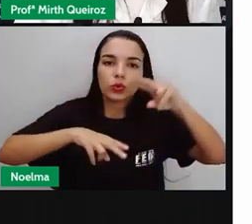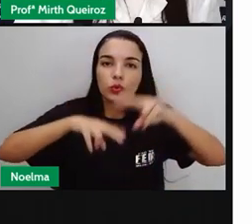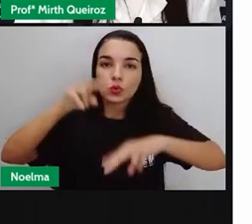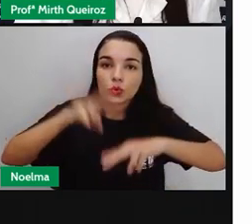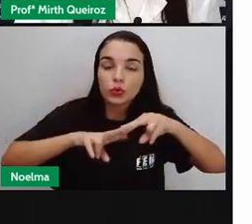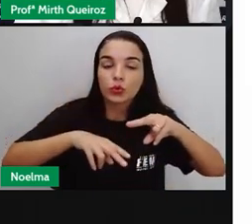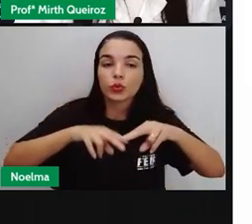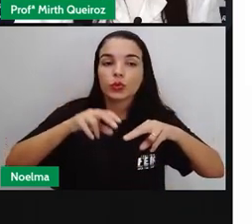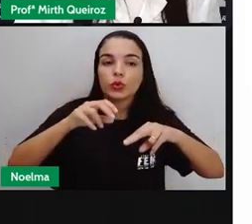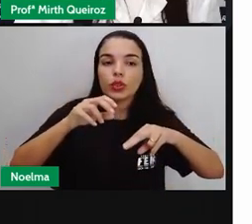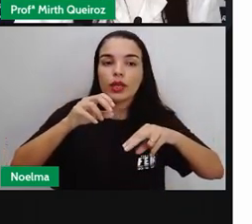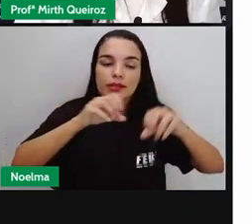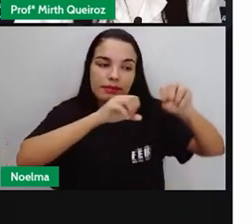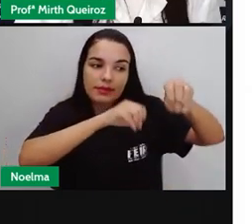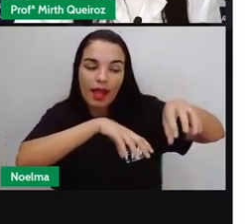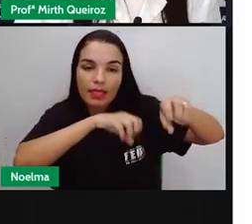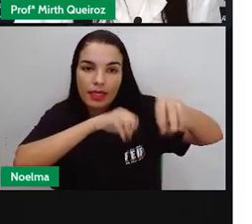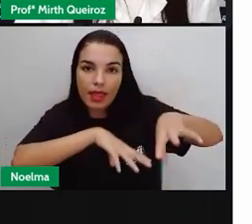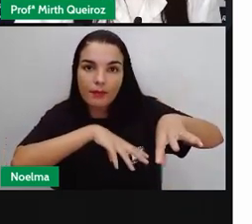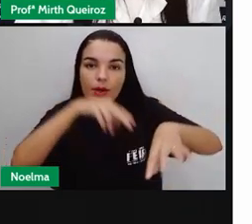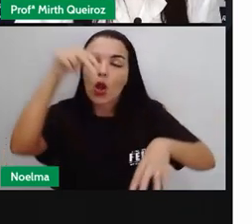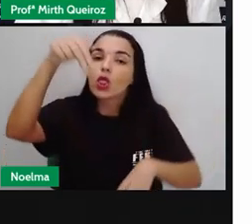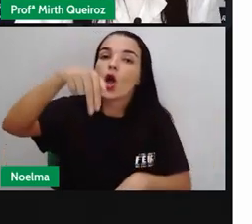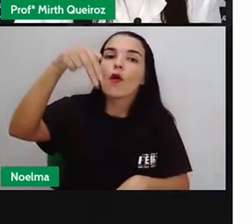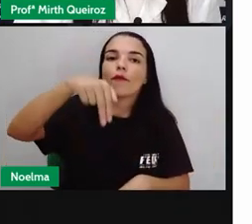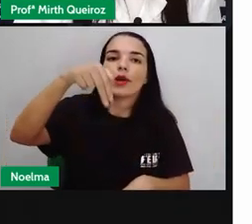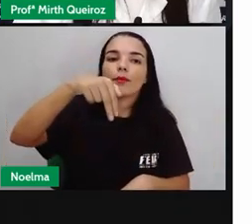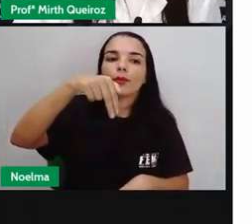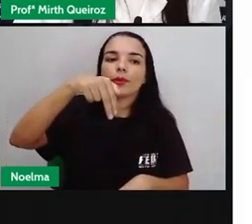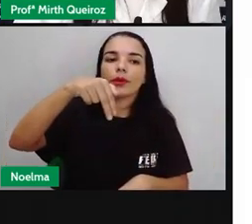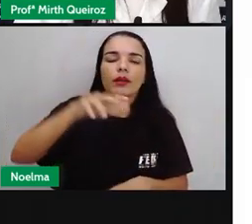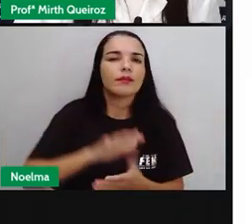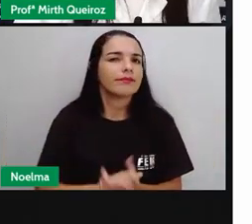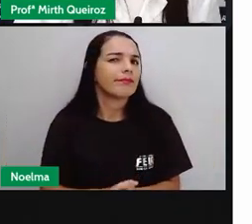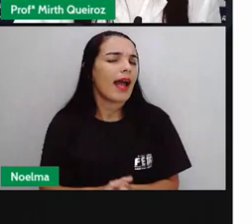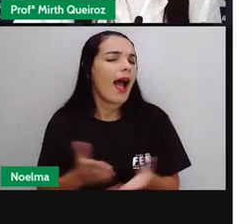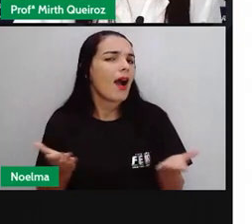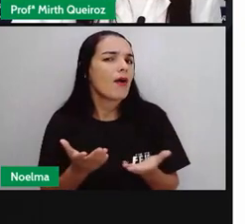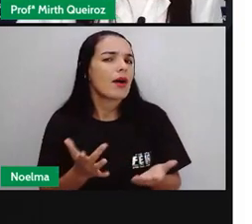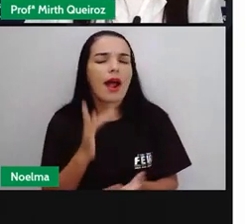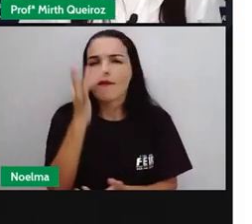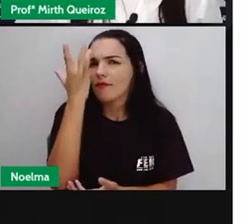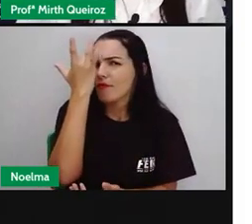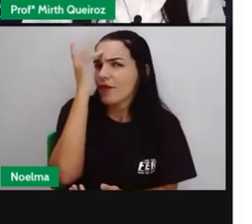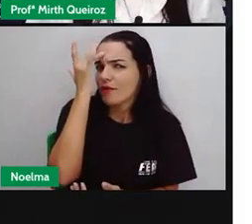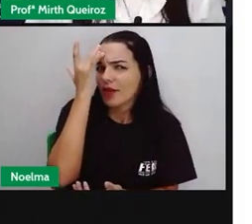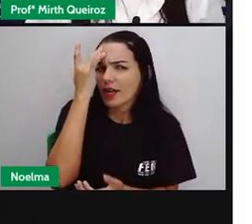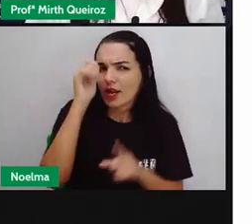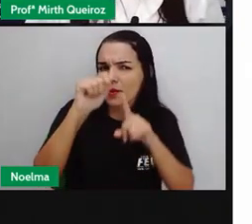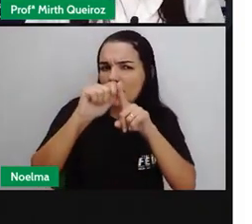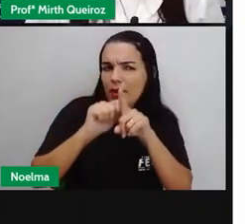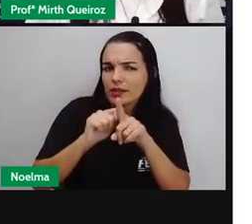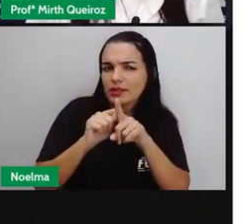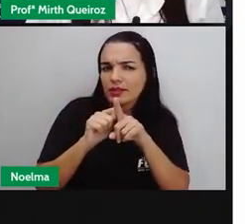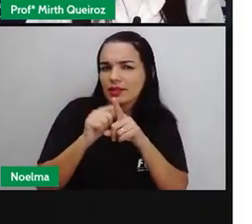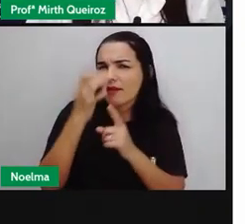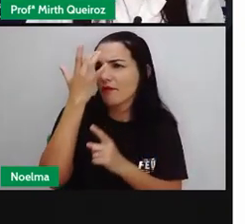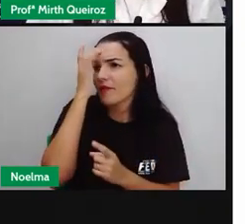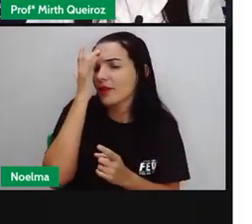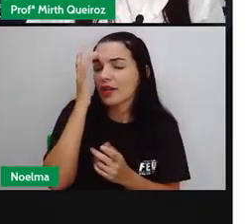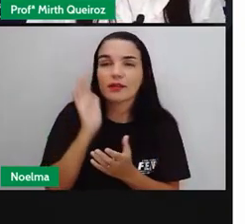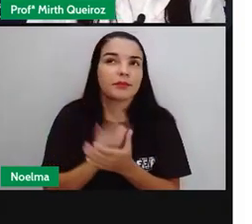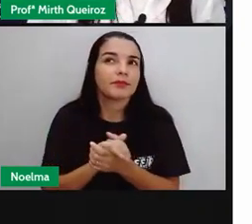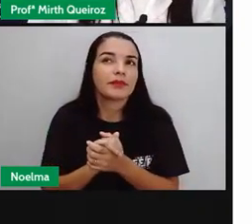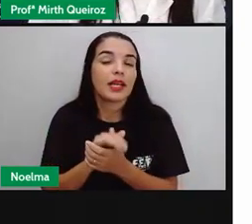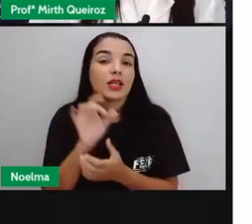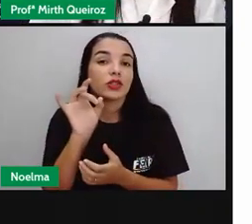Setembro E novembro E fevereiro Que Geralmente vai ter